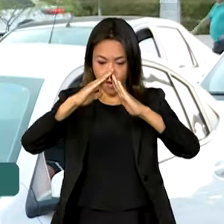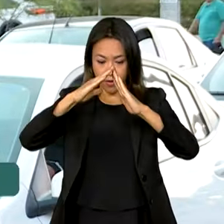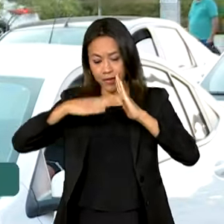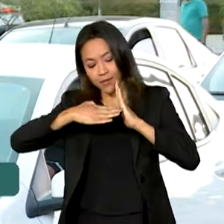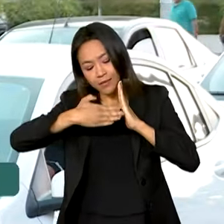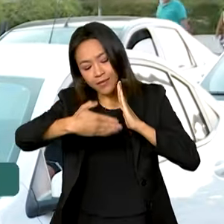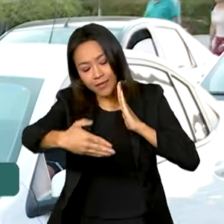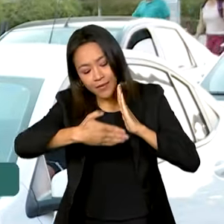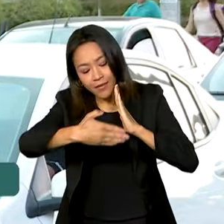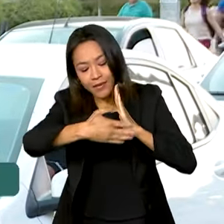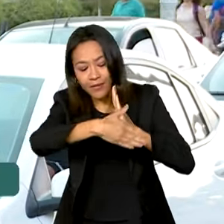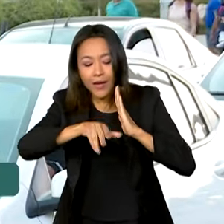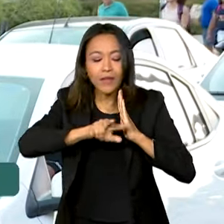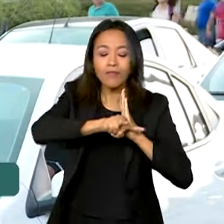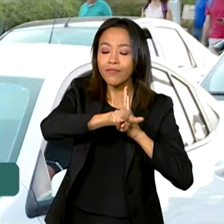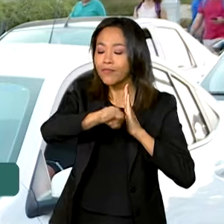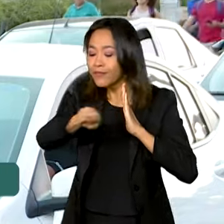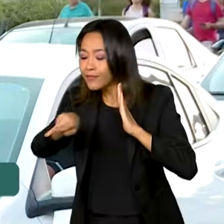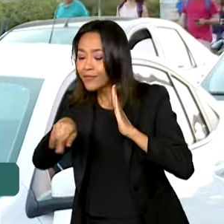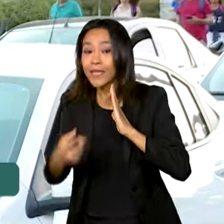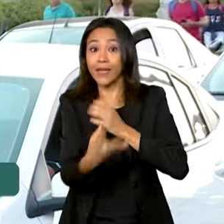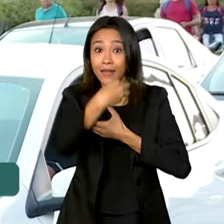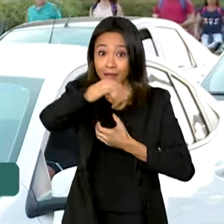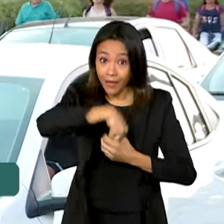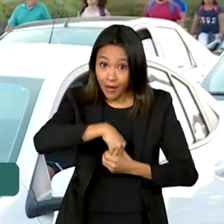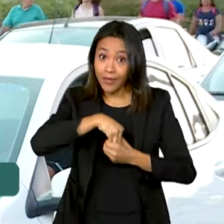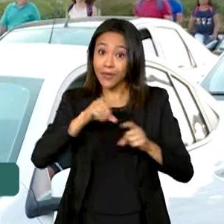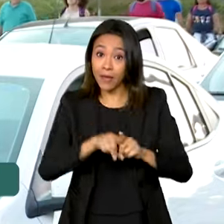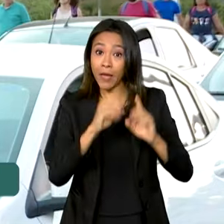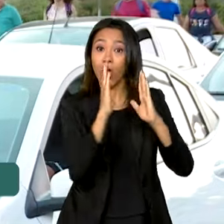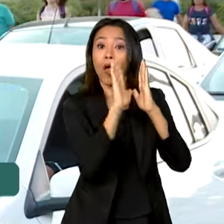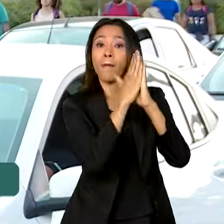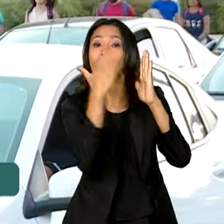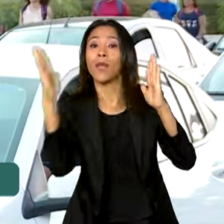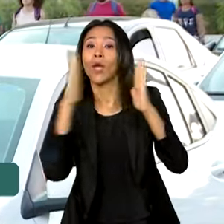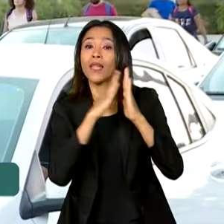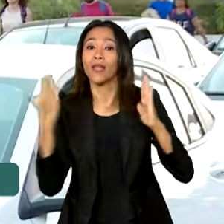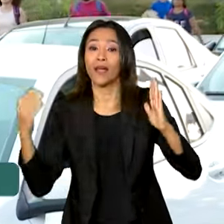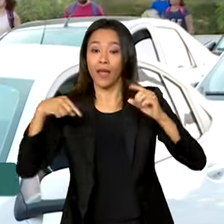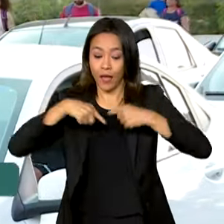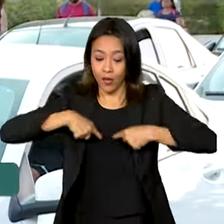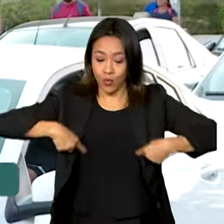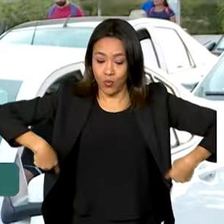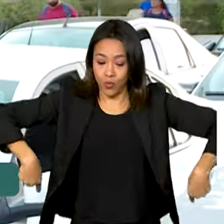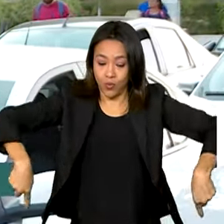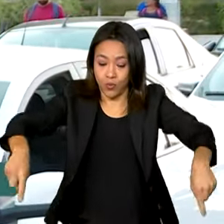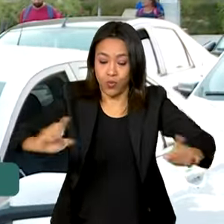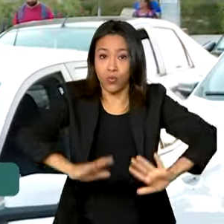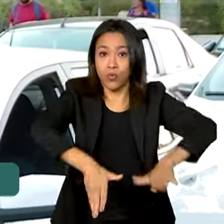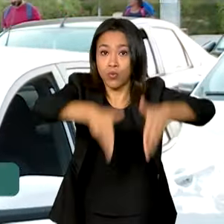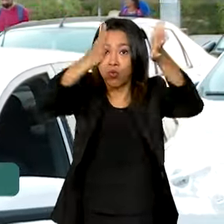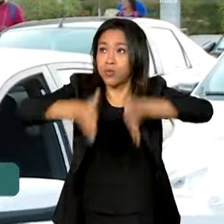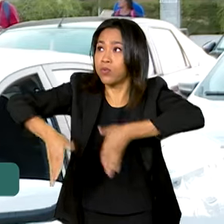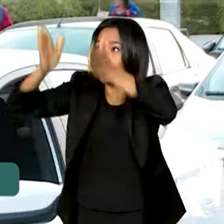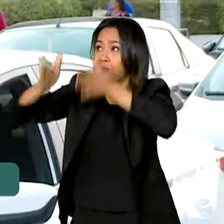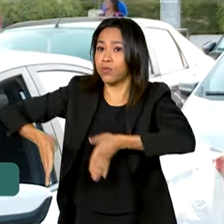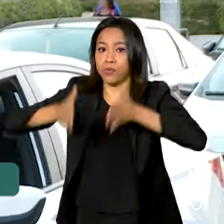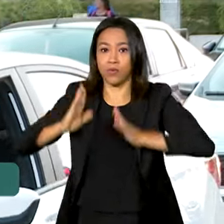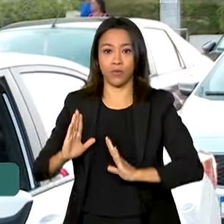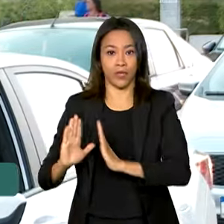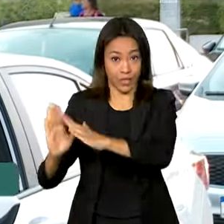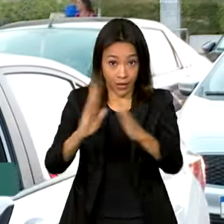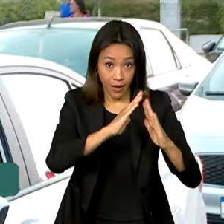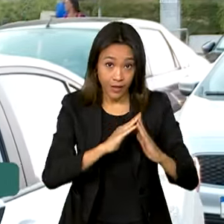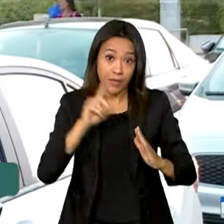projetos e de bibliotecas nos condomínios. E também o retorno da faixa 1, que é o financiamento voltado para famílias com